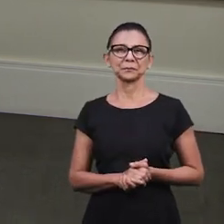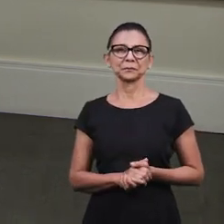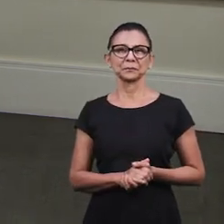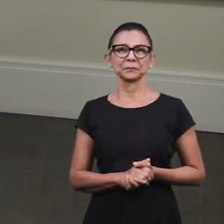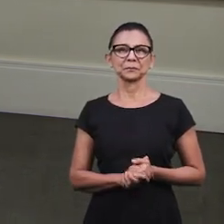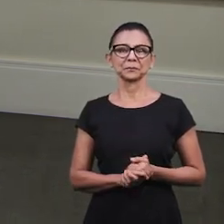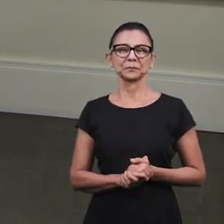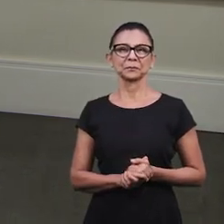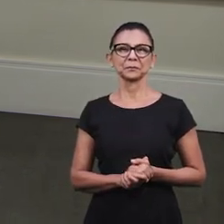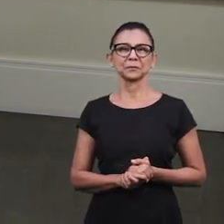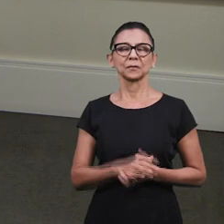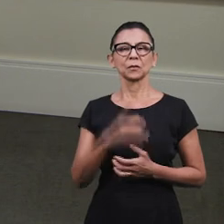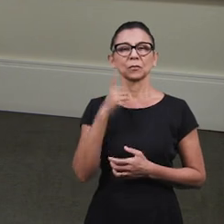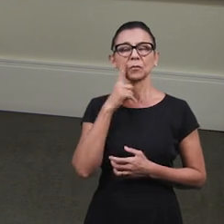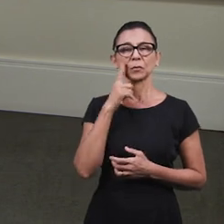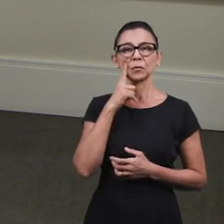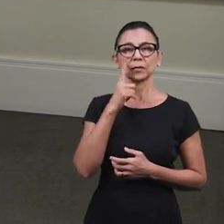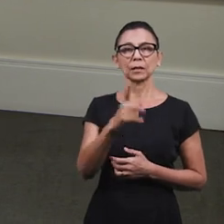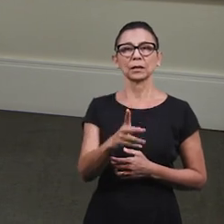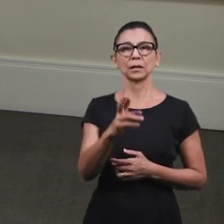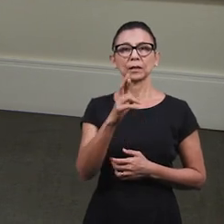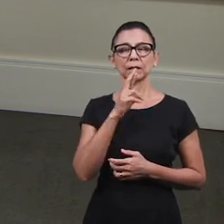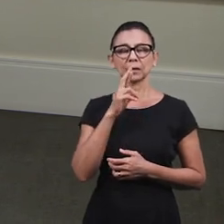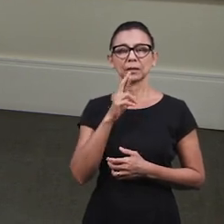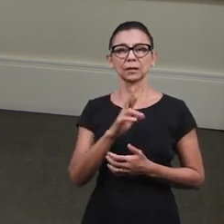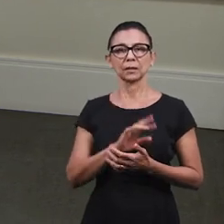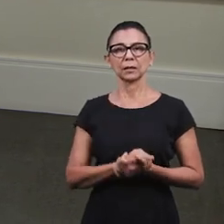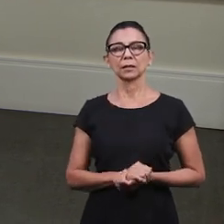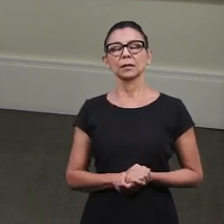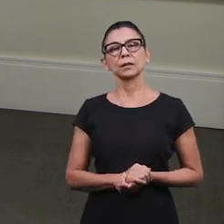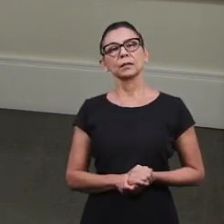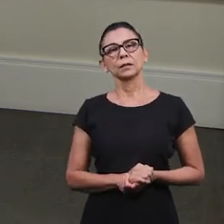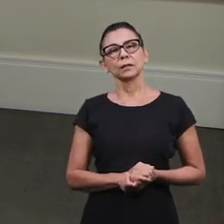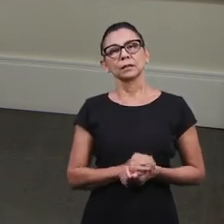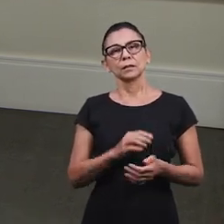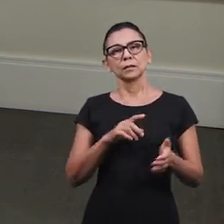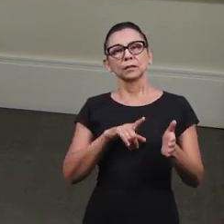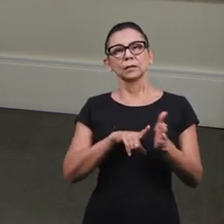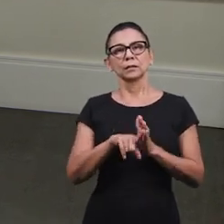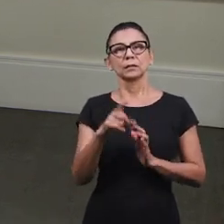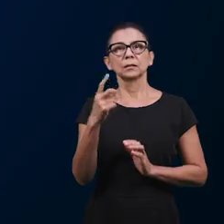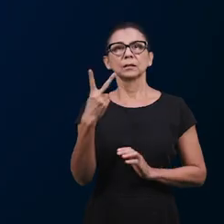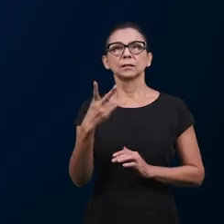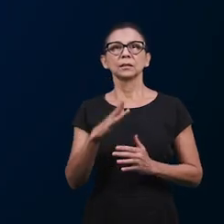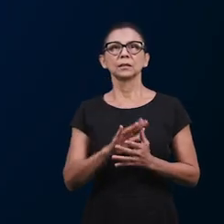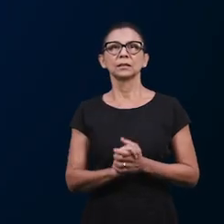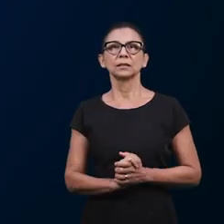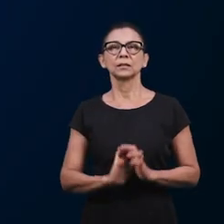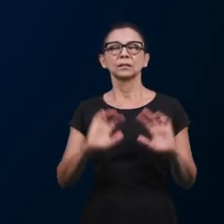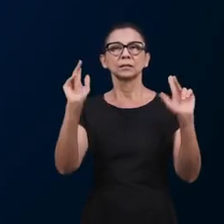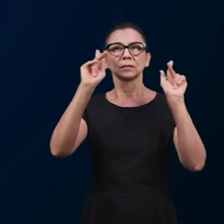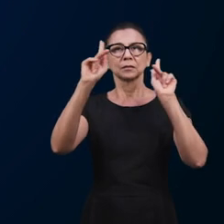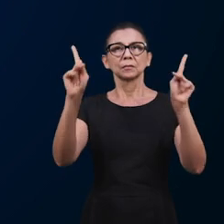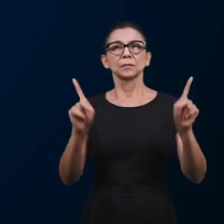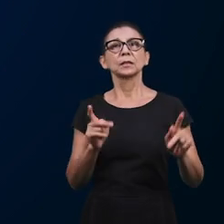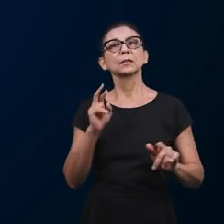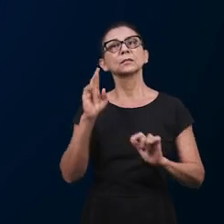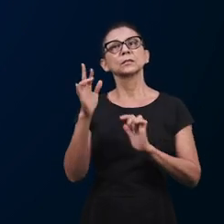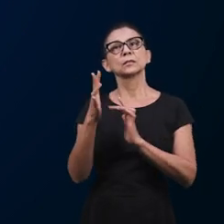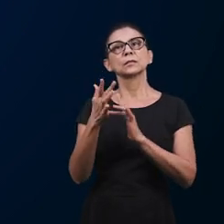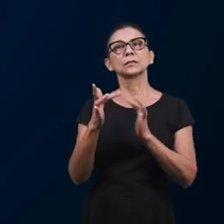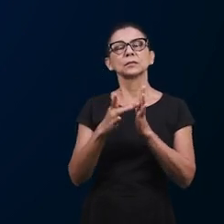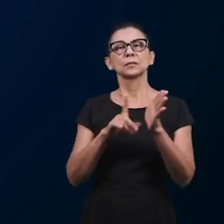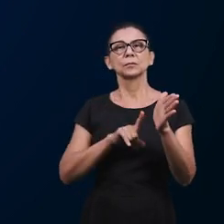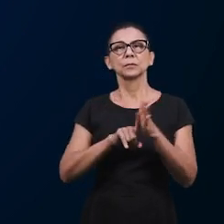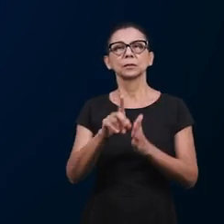Patrícia com relação à resposta a esta primeira, a segunda pergunta. A Patrícia, Jesus.